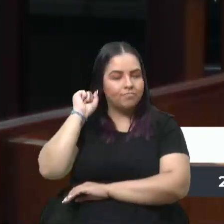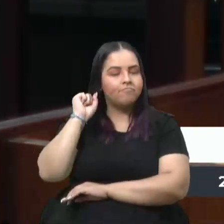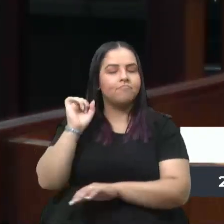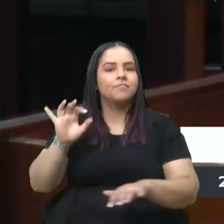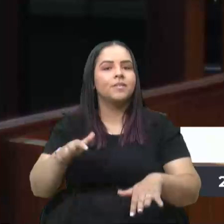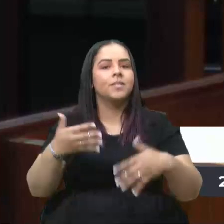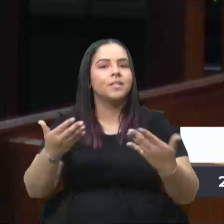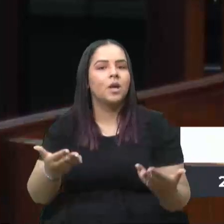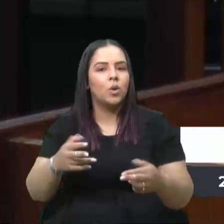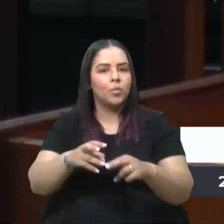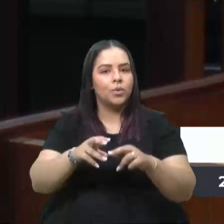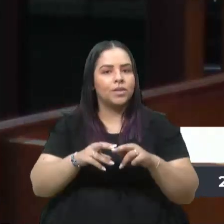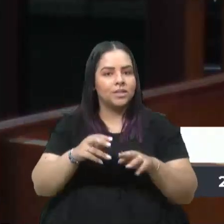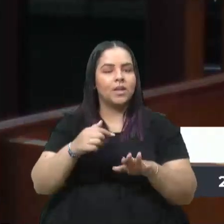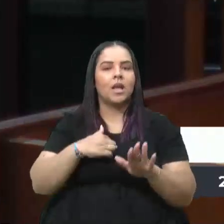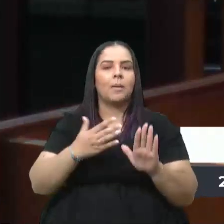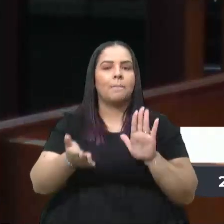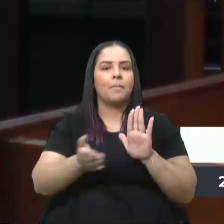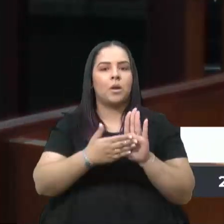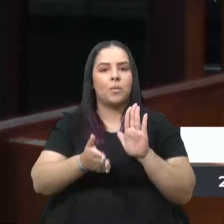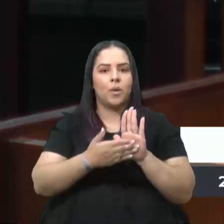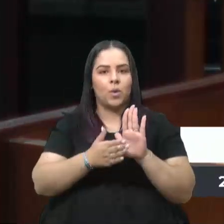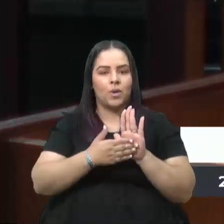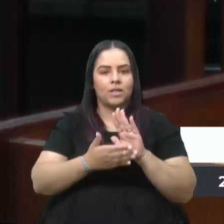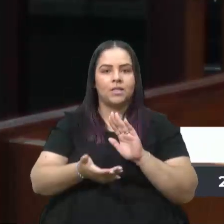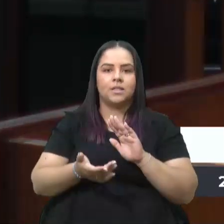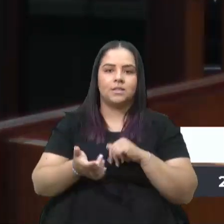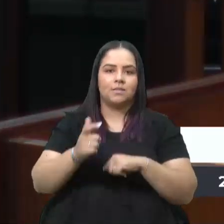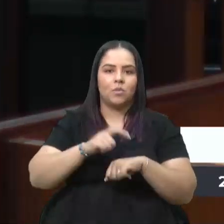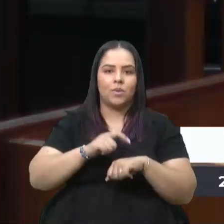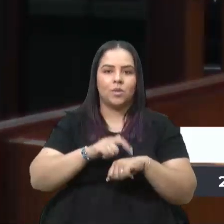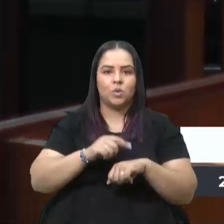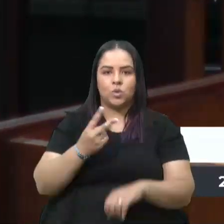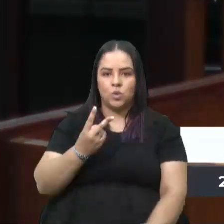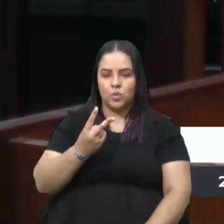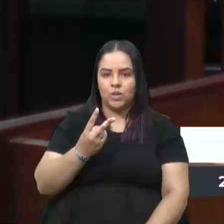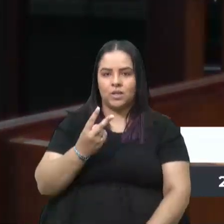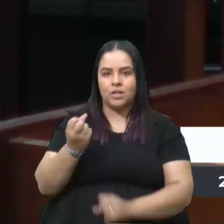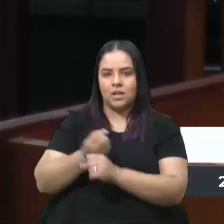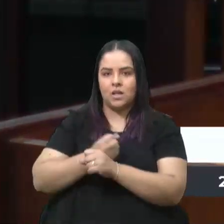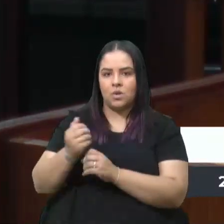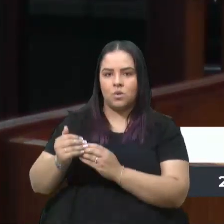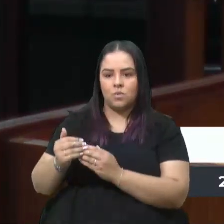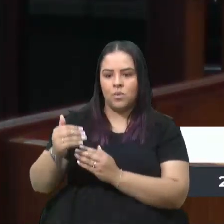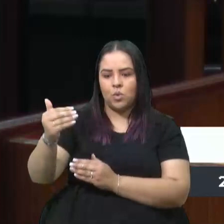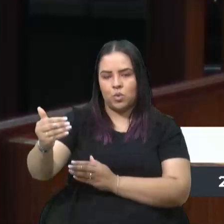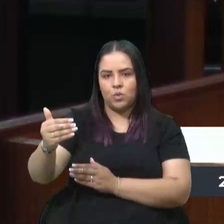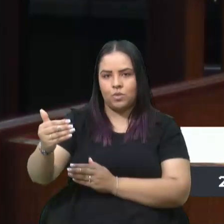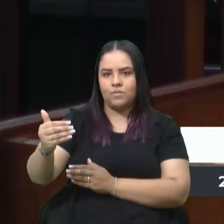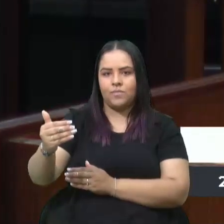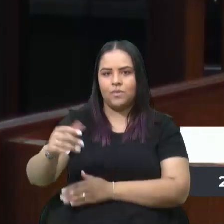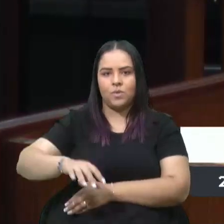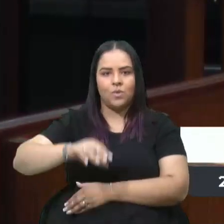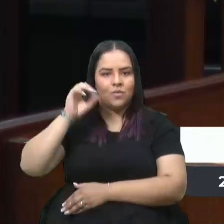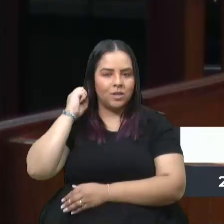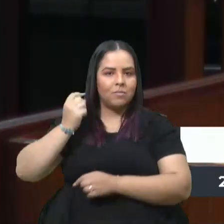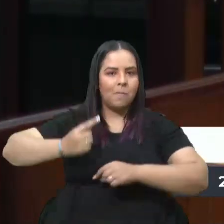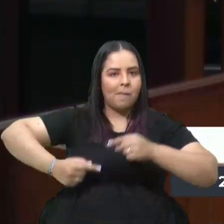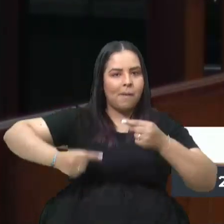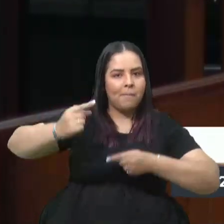é a isso que eu me proponho nesses dois anos próximos. Ouvir, debater,